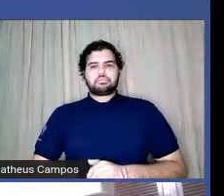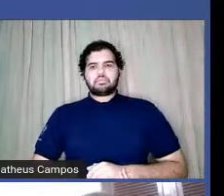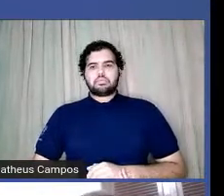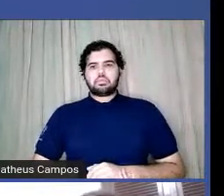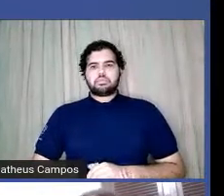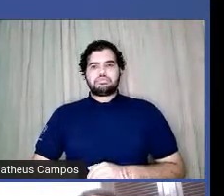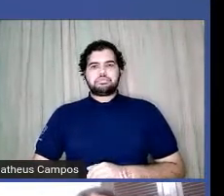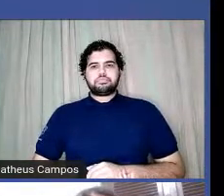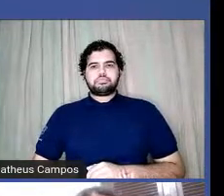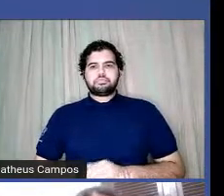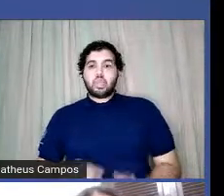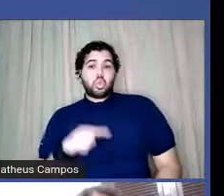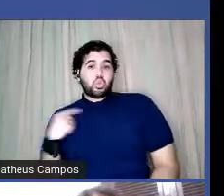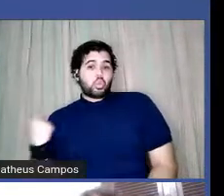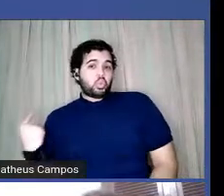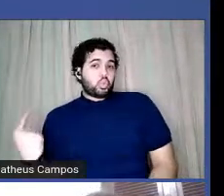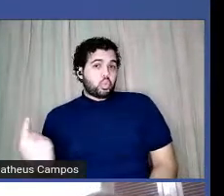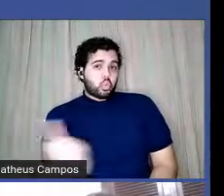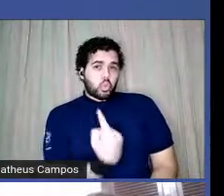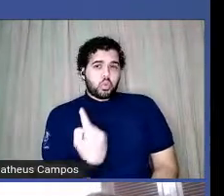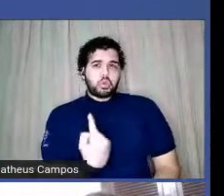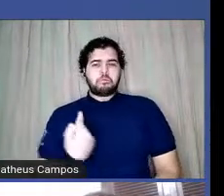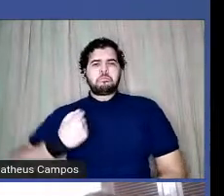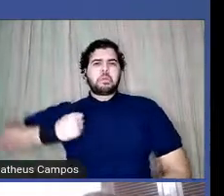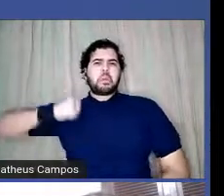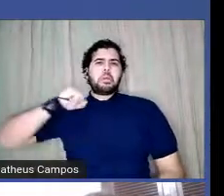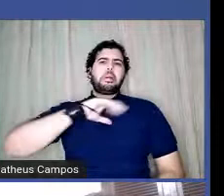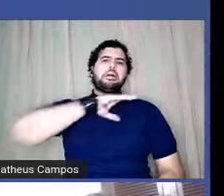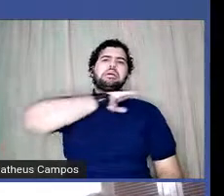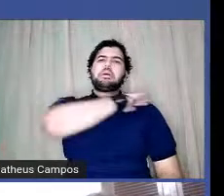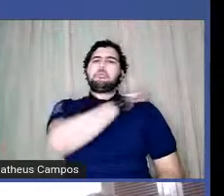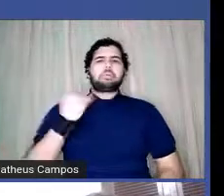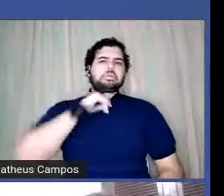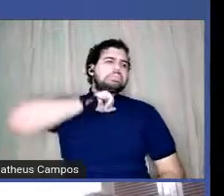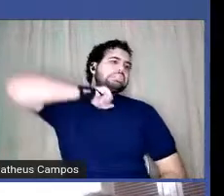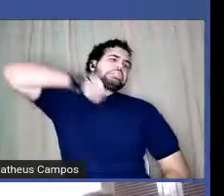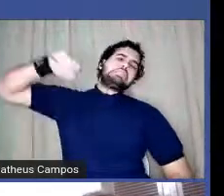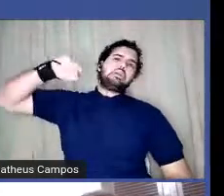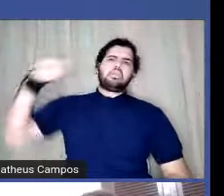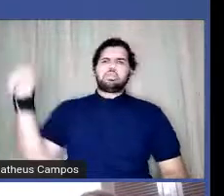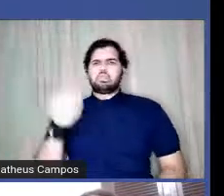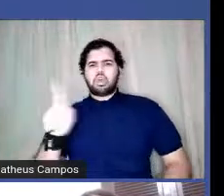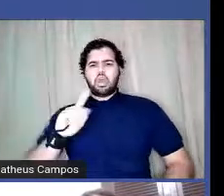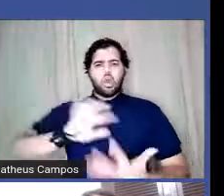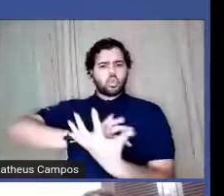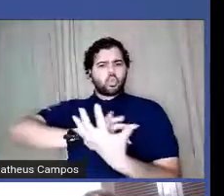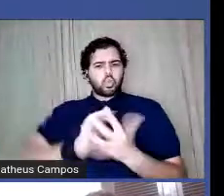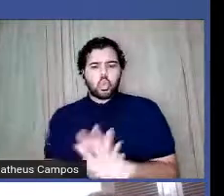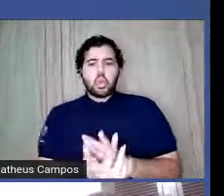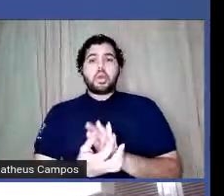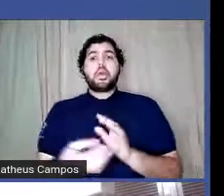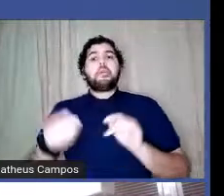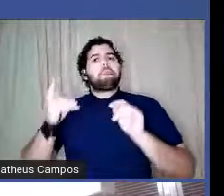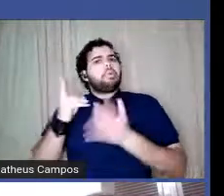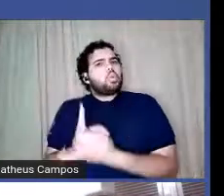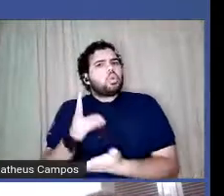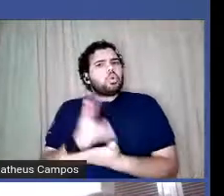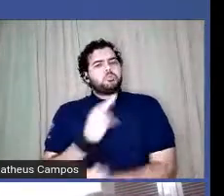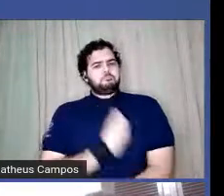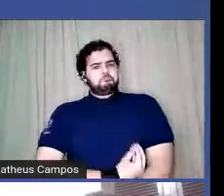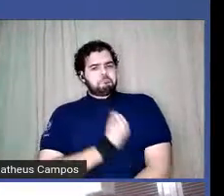Nós não decapitamos cabeças, ressignificamos, para não deixar de existir,